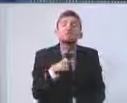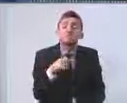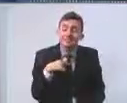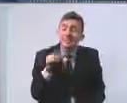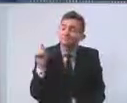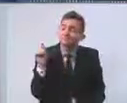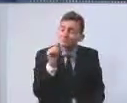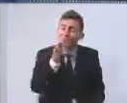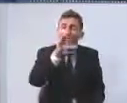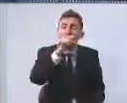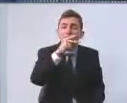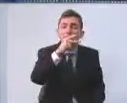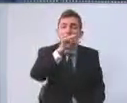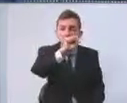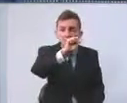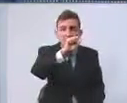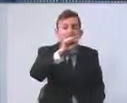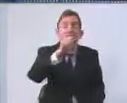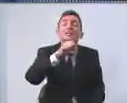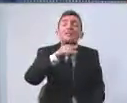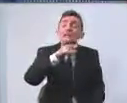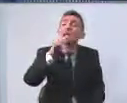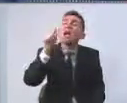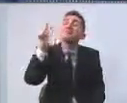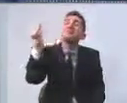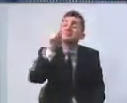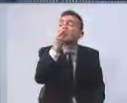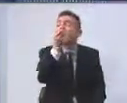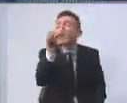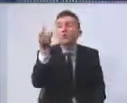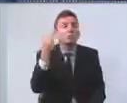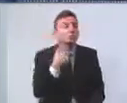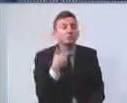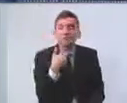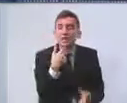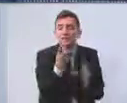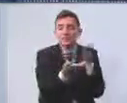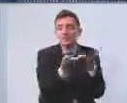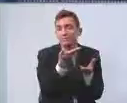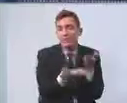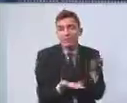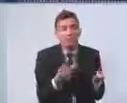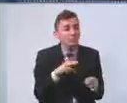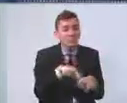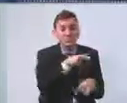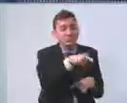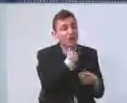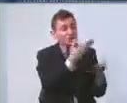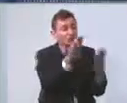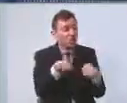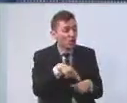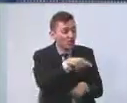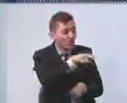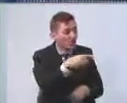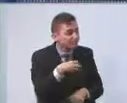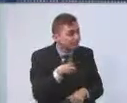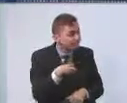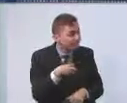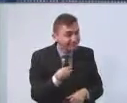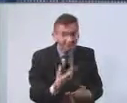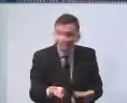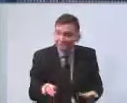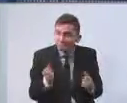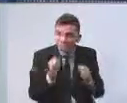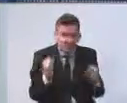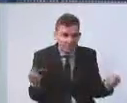CAPES já não têm condições de atendê-las. Pela sua condição, pela condição que ela chegar. Daí a necessidade